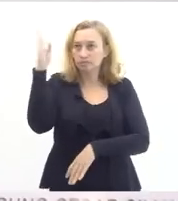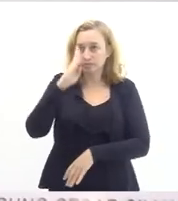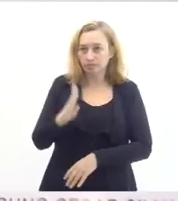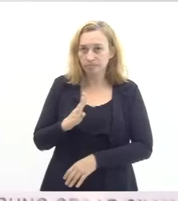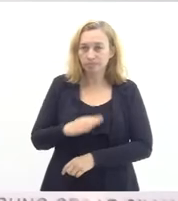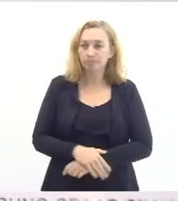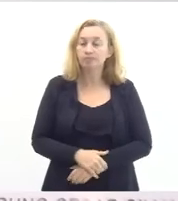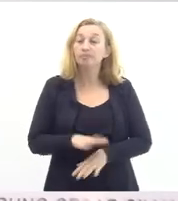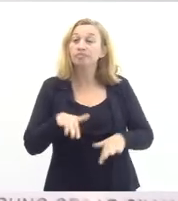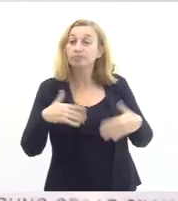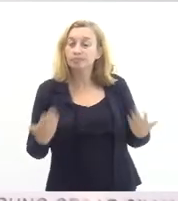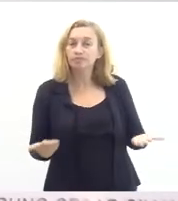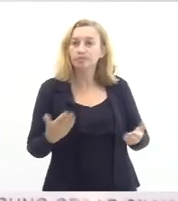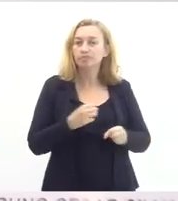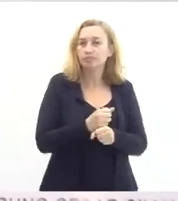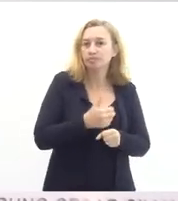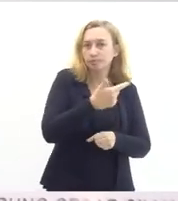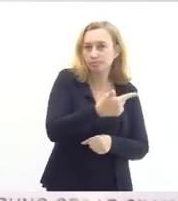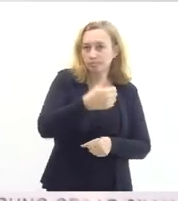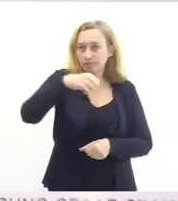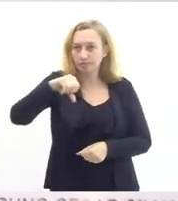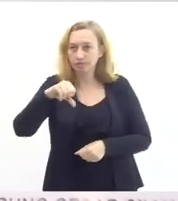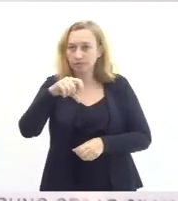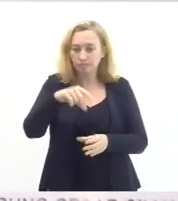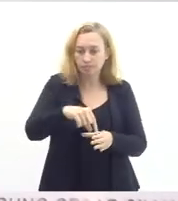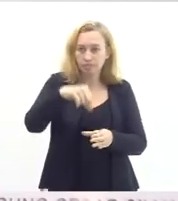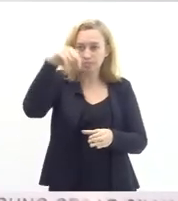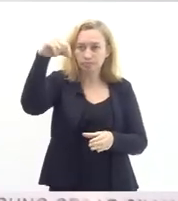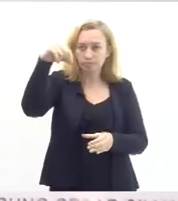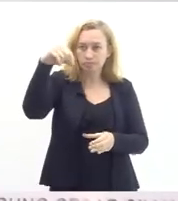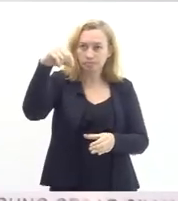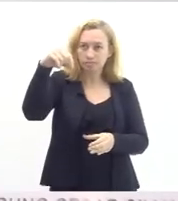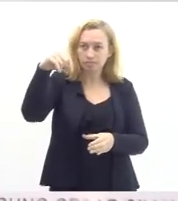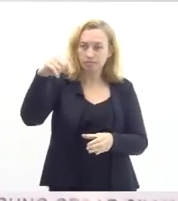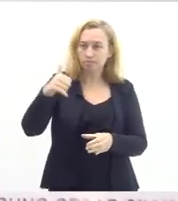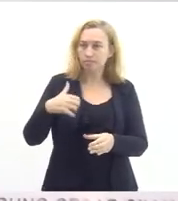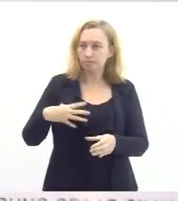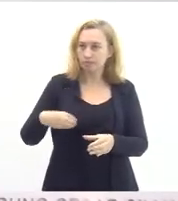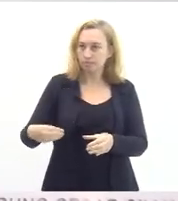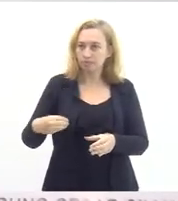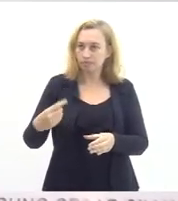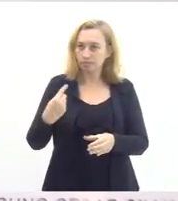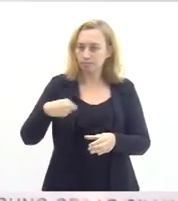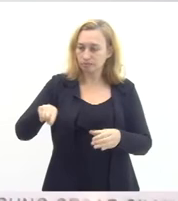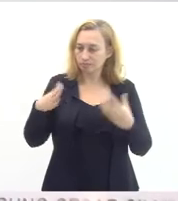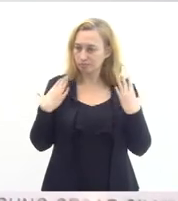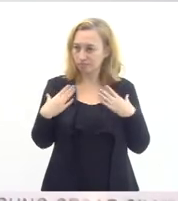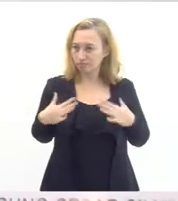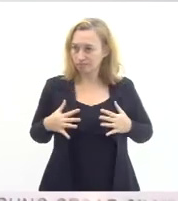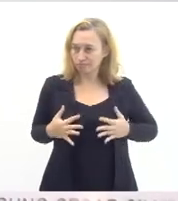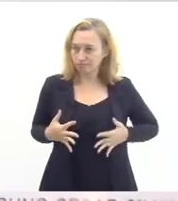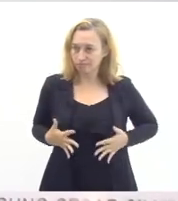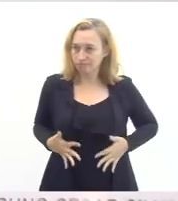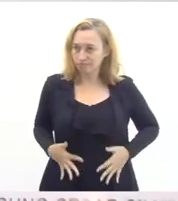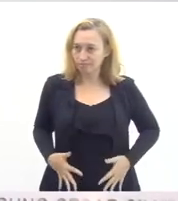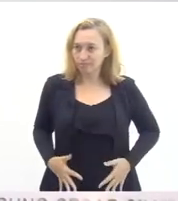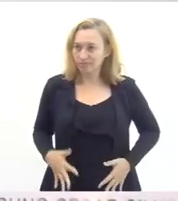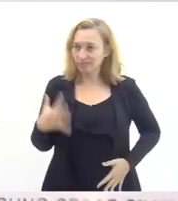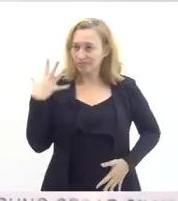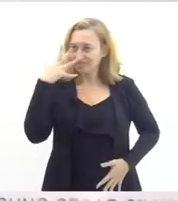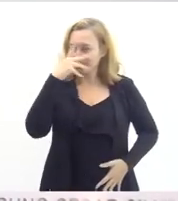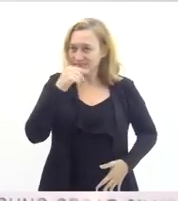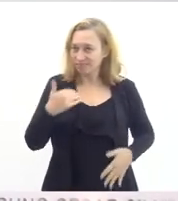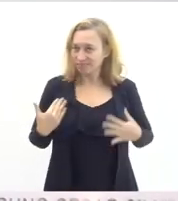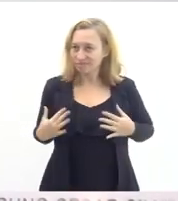então em 2019 no início do ano sorteados minha filha foi com uniformezinho nomezinho na